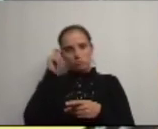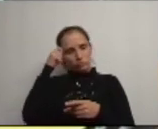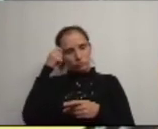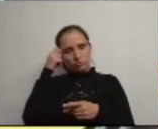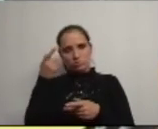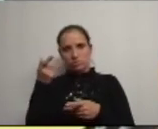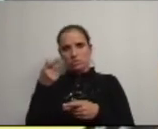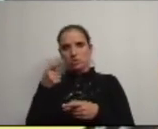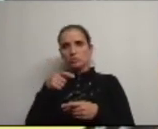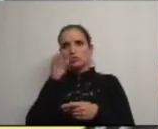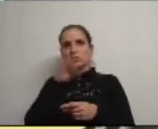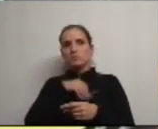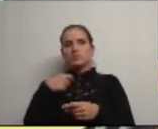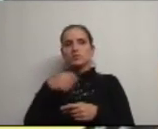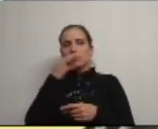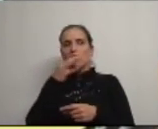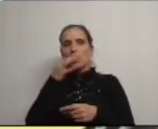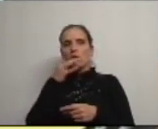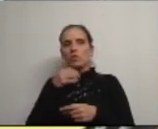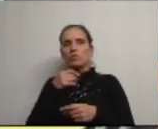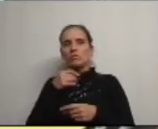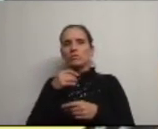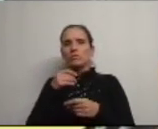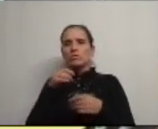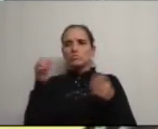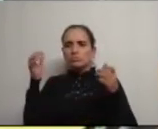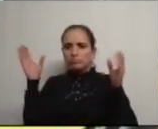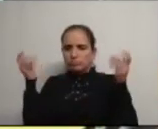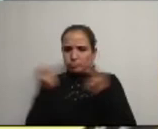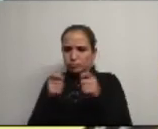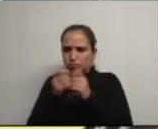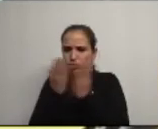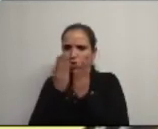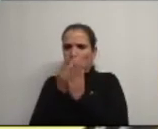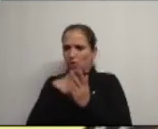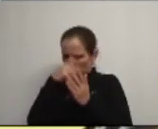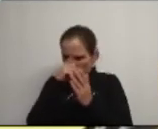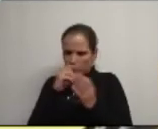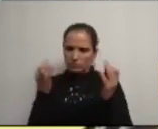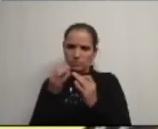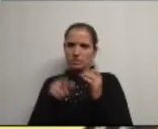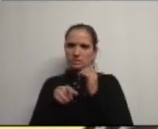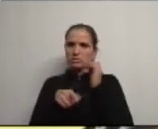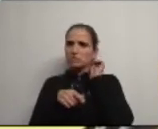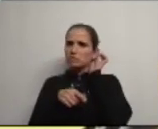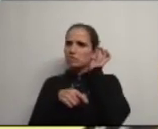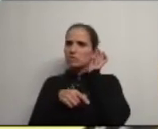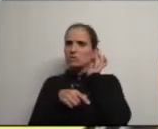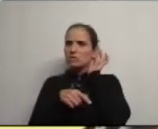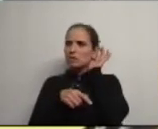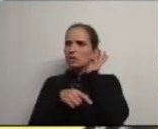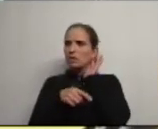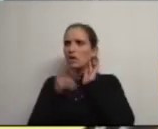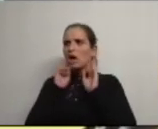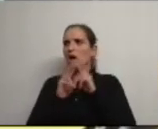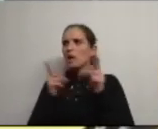futuro O Sr. Presidente falou de desmoronar de escolas eu lembro perfeitamente disto mas uma